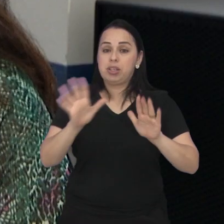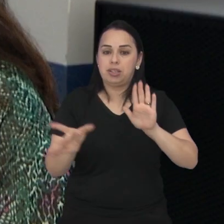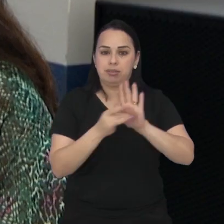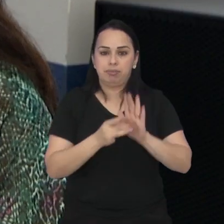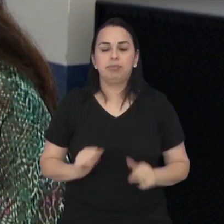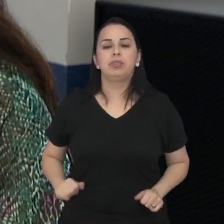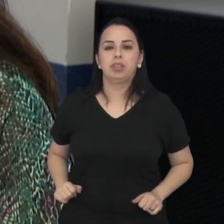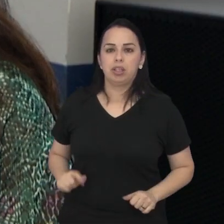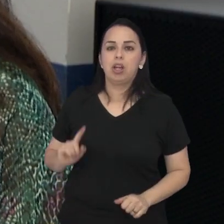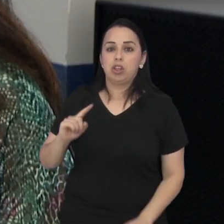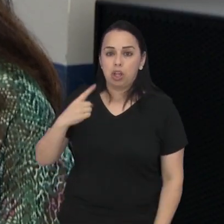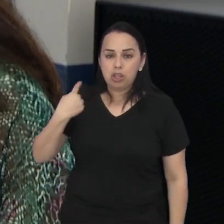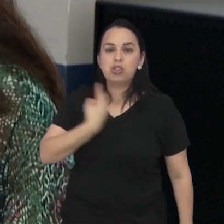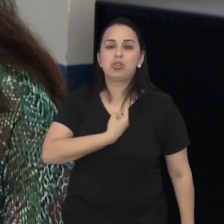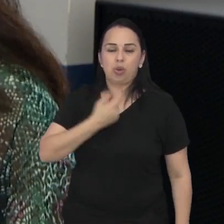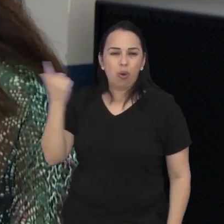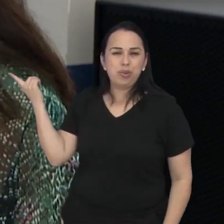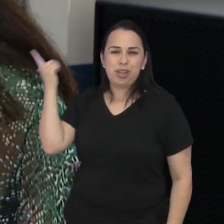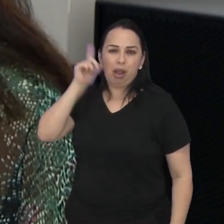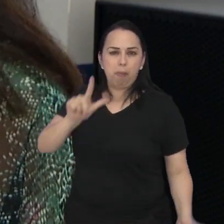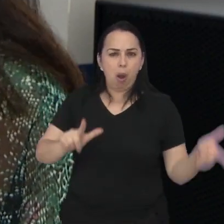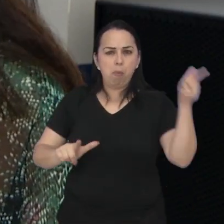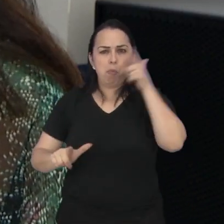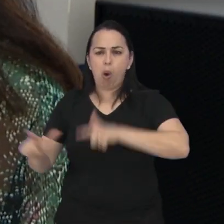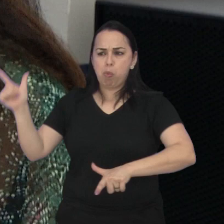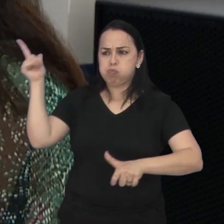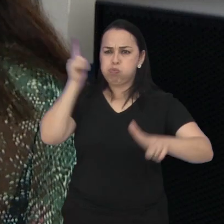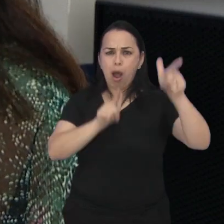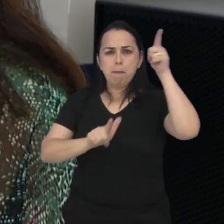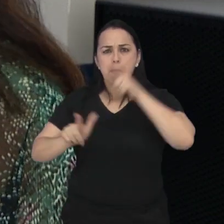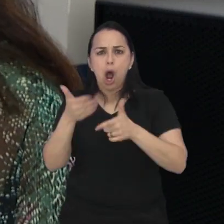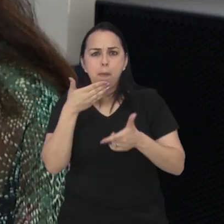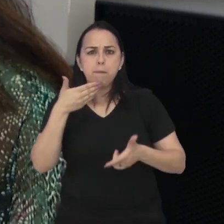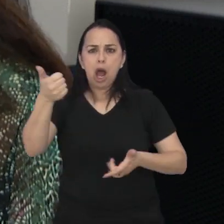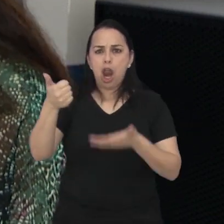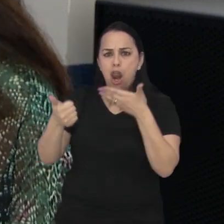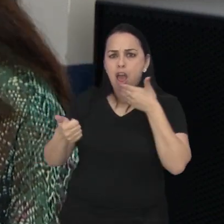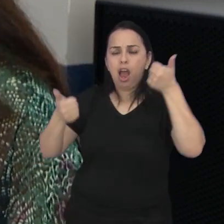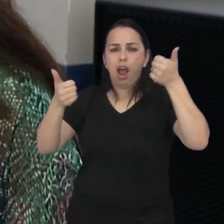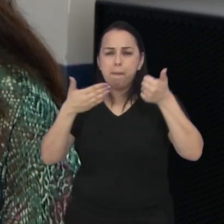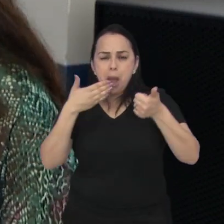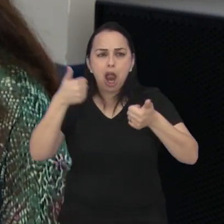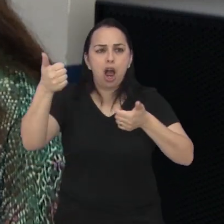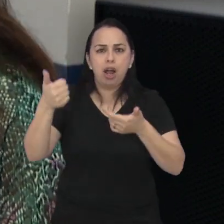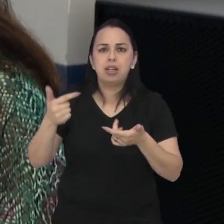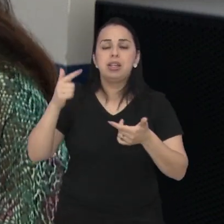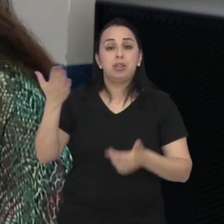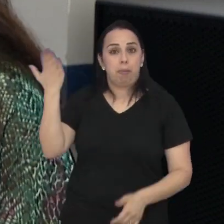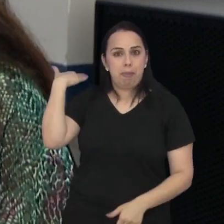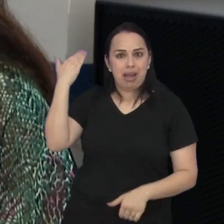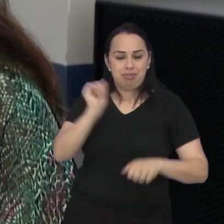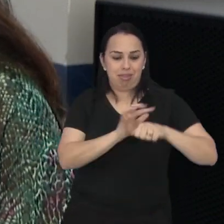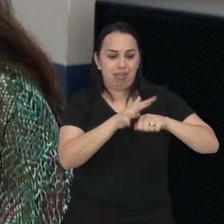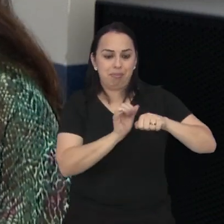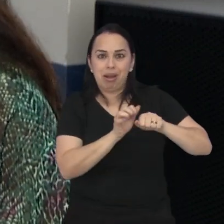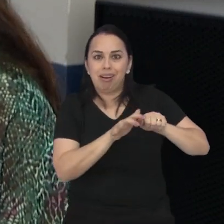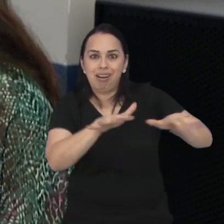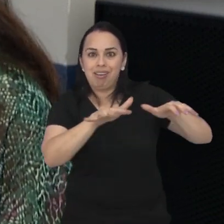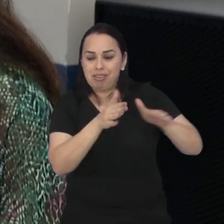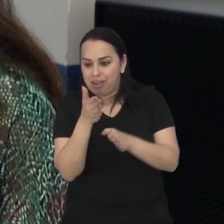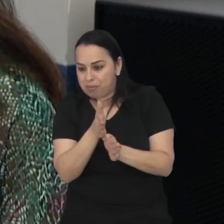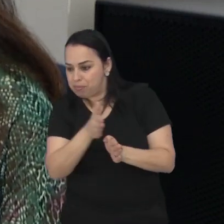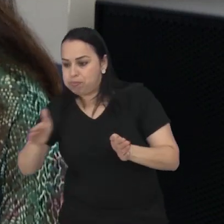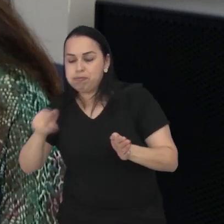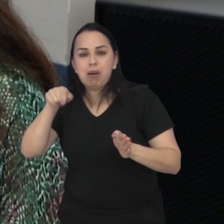É um ganho, porque a gente tem conquistado a melhoria, principalmente no pós-pandemia, onde tivemos pouco